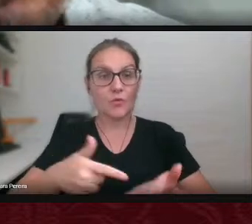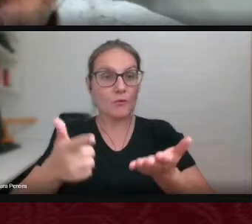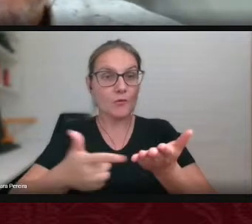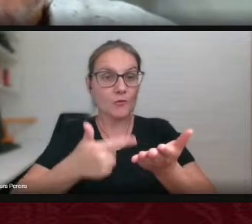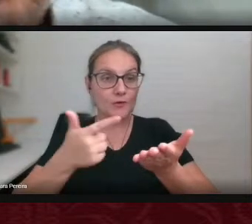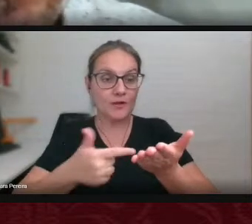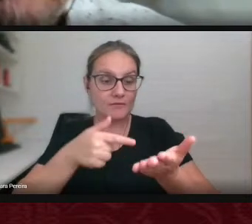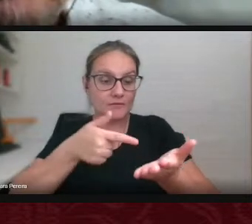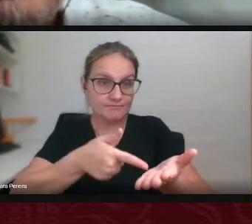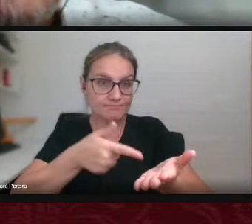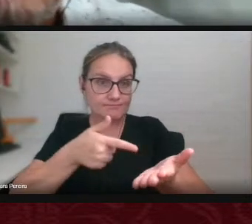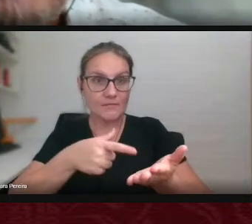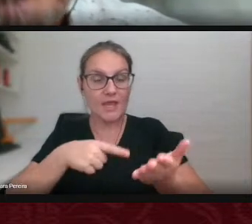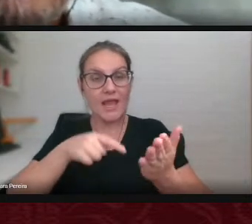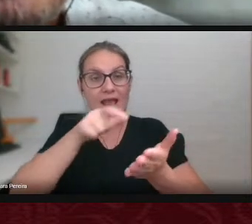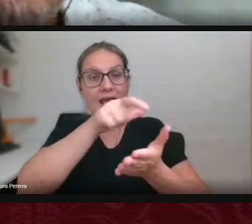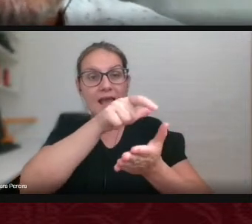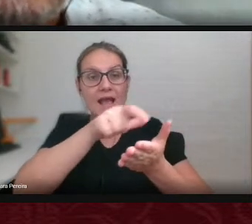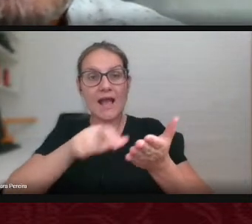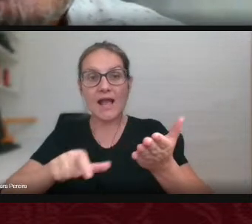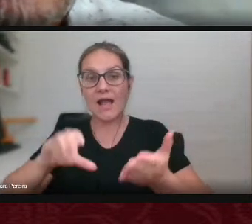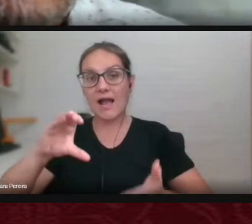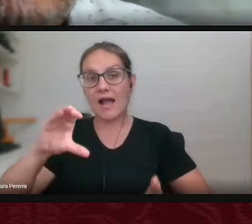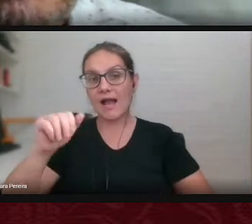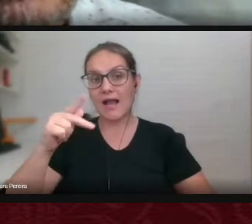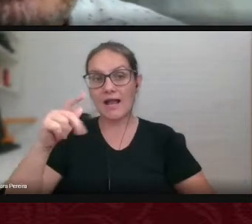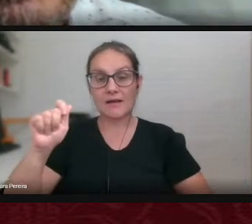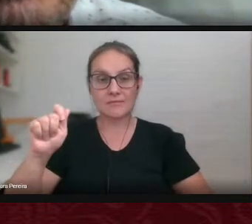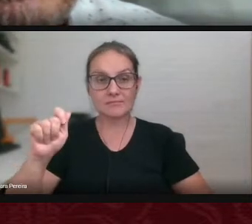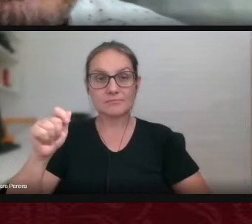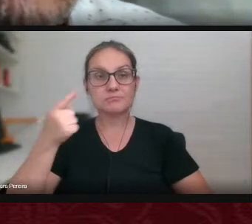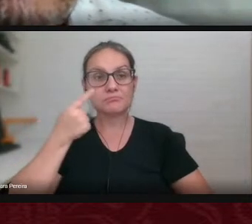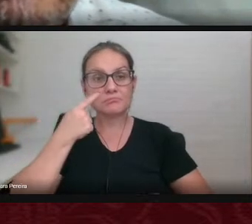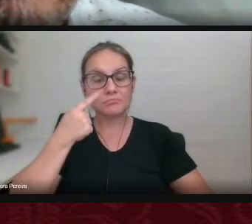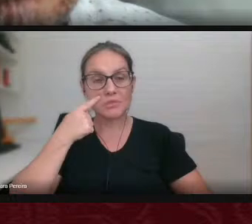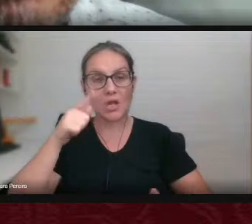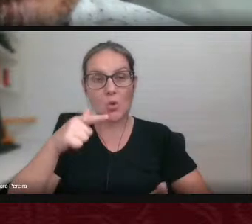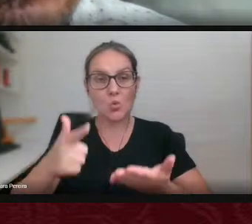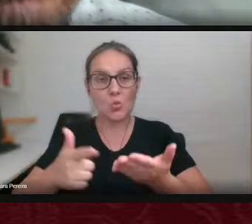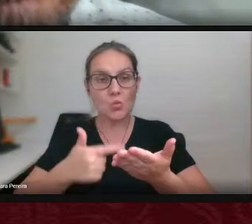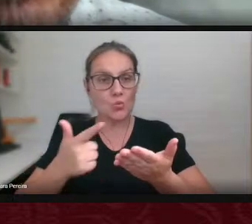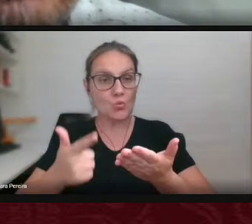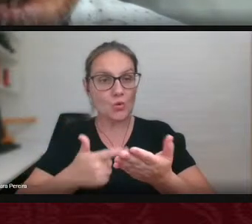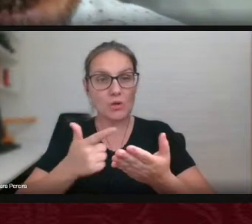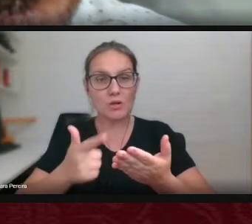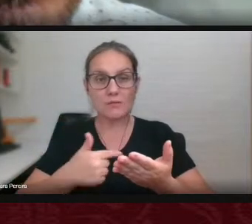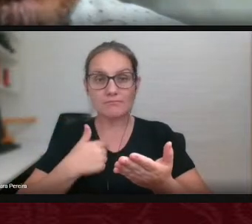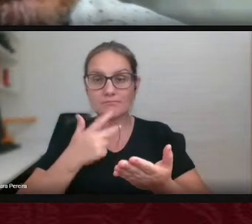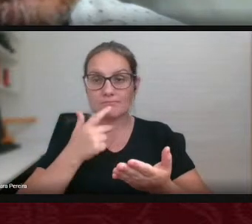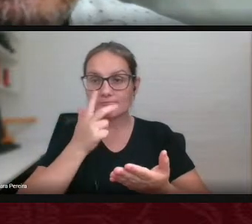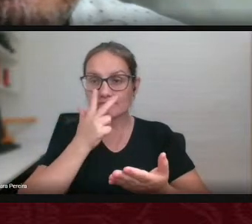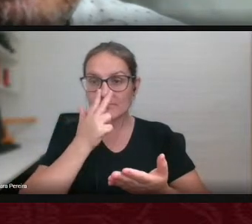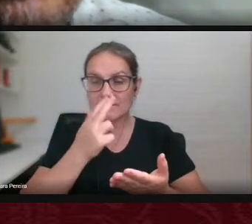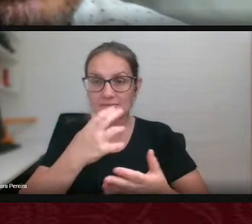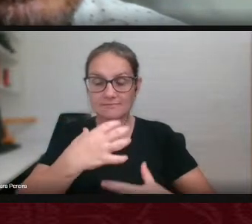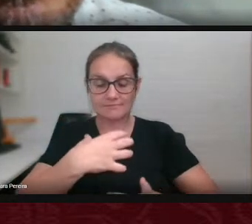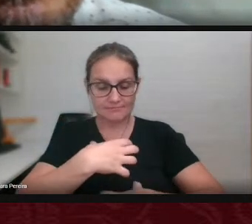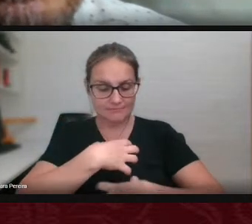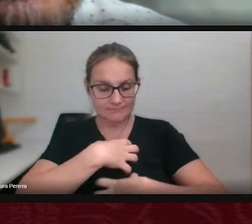Gisele também em relação a capa do livro que ela organizou é o livro de a ficar sentindo